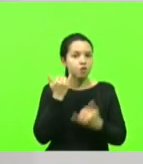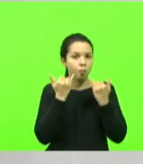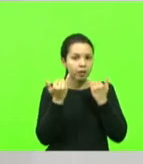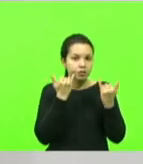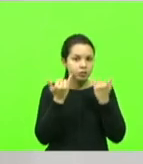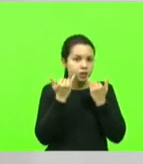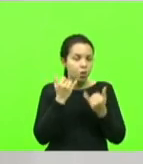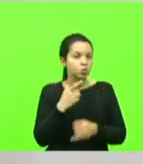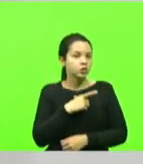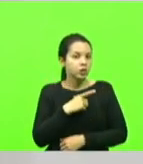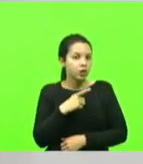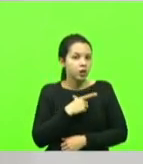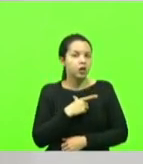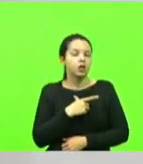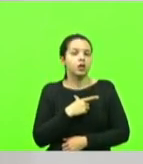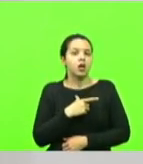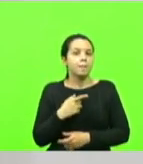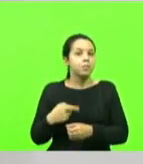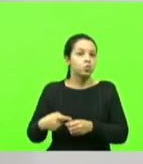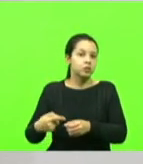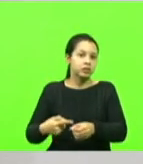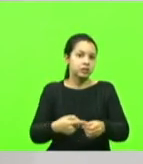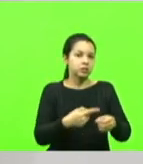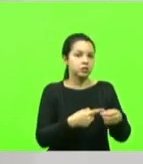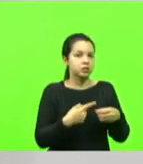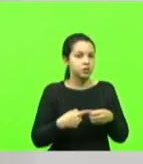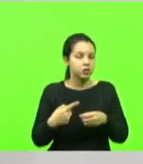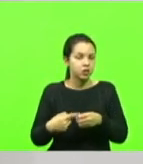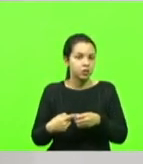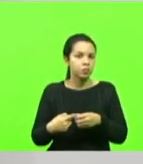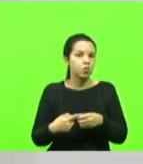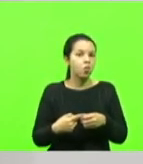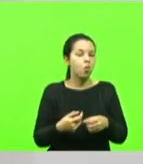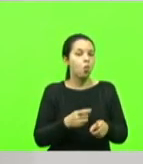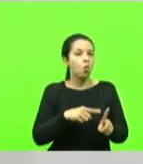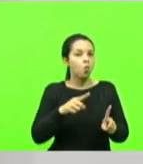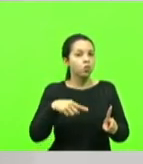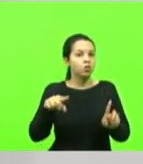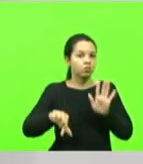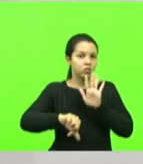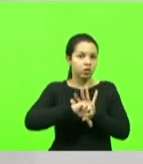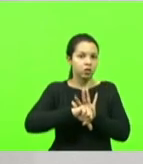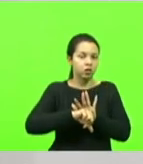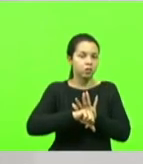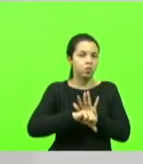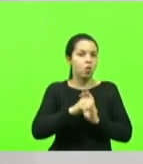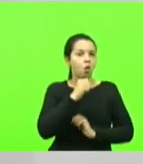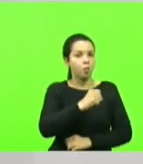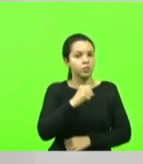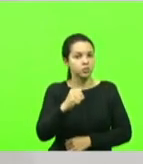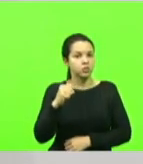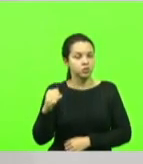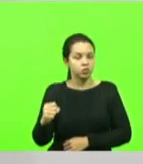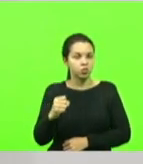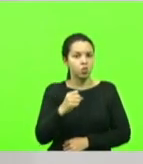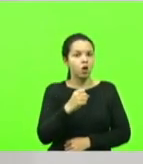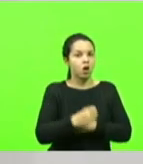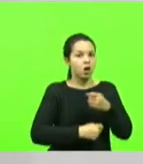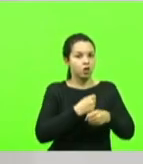desses municípios de crimes, homicídios. 2020, em relação